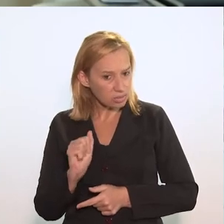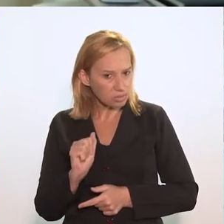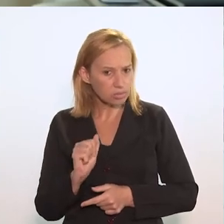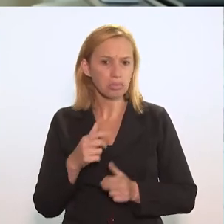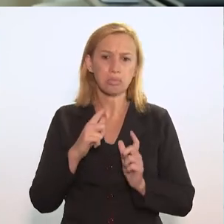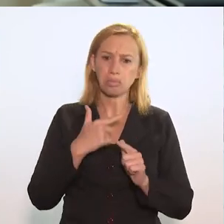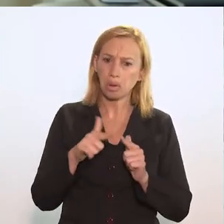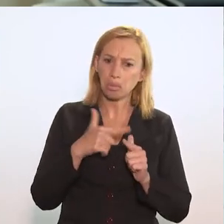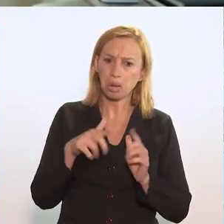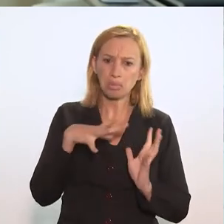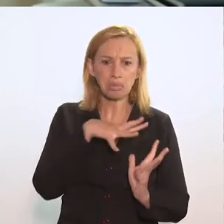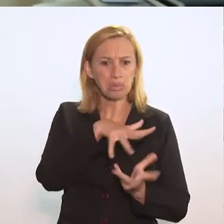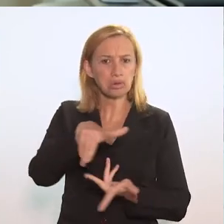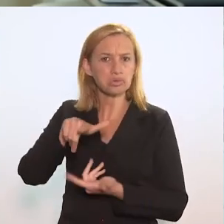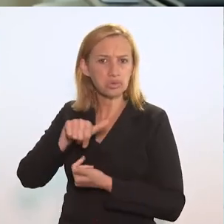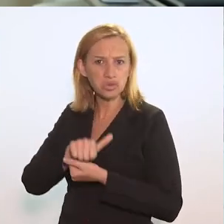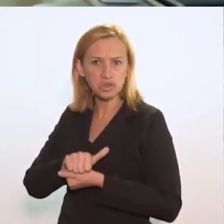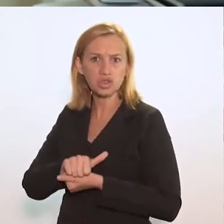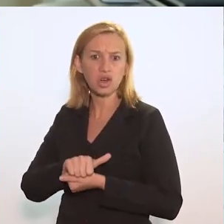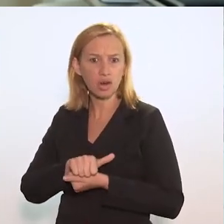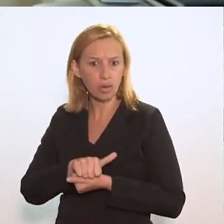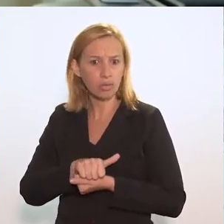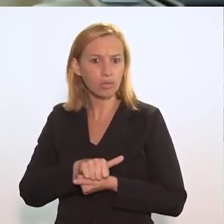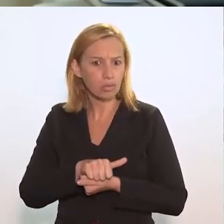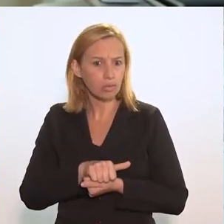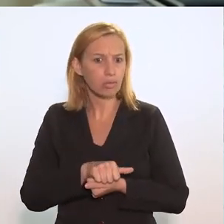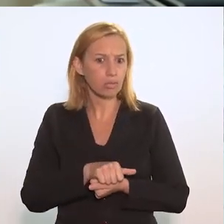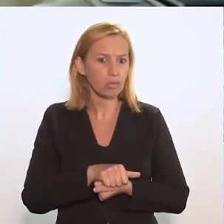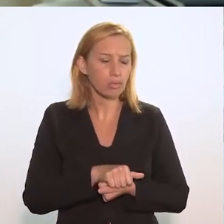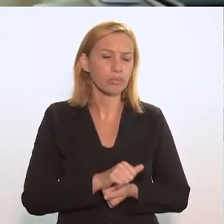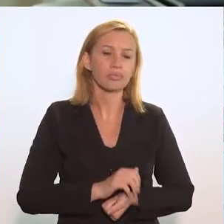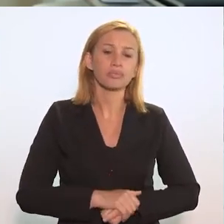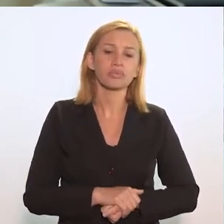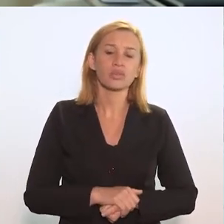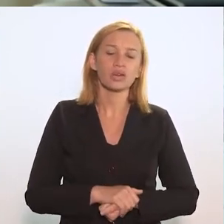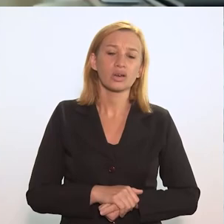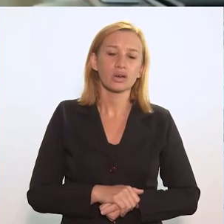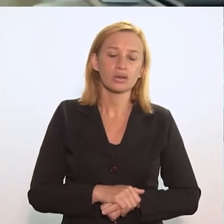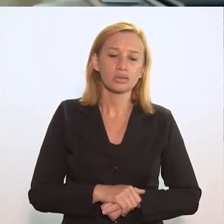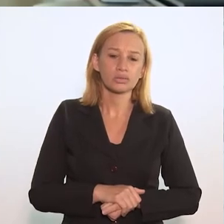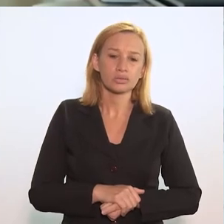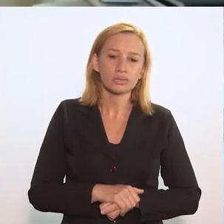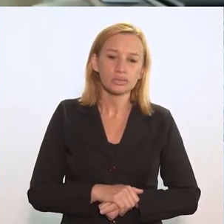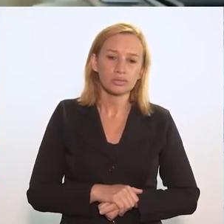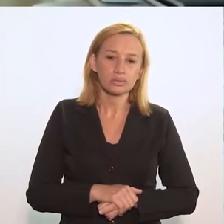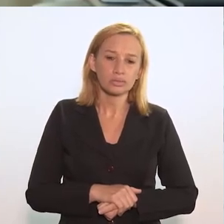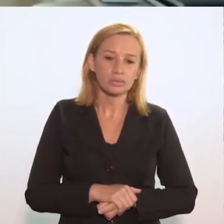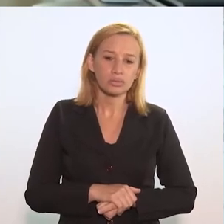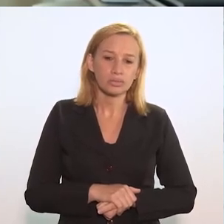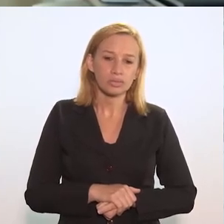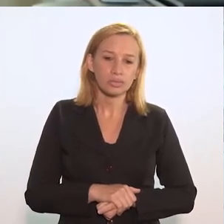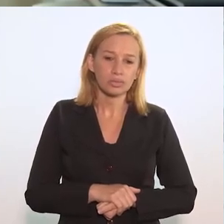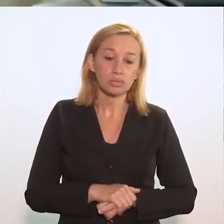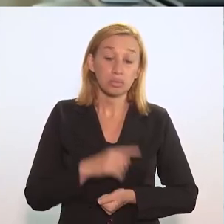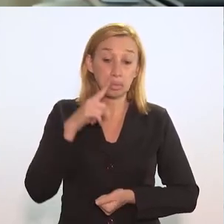as bactérias resistentes, é um problema mundial, que tem muito sensibilizado ao OMS.